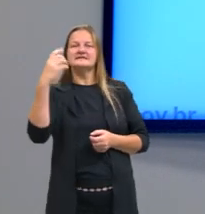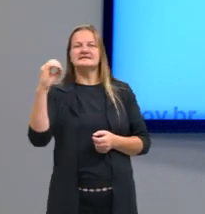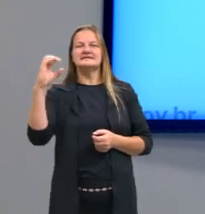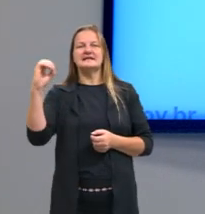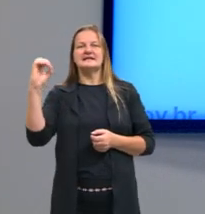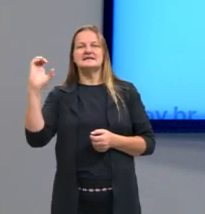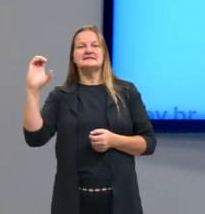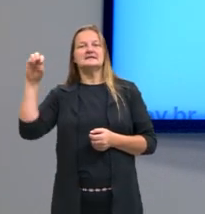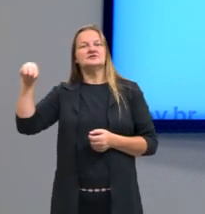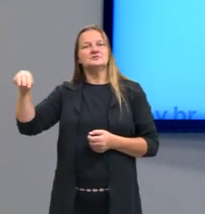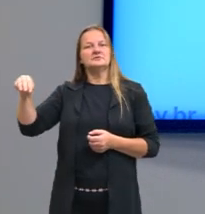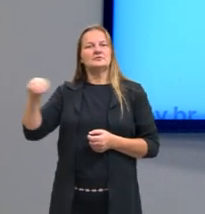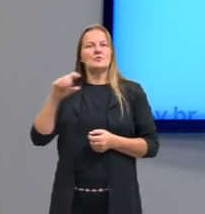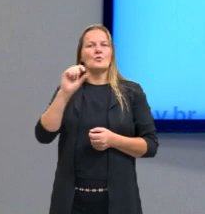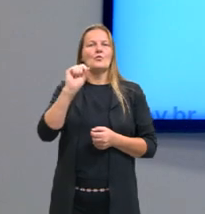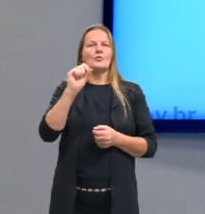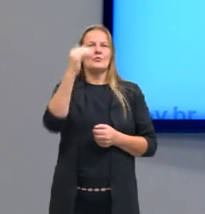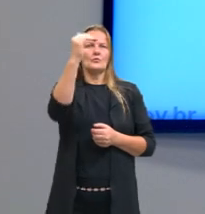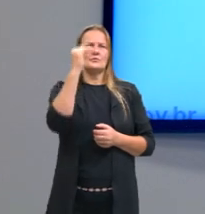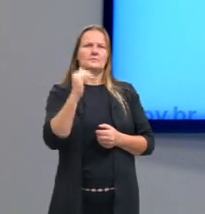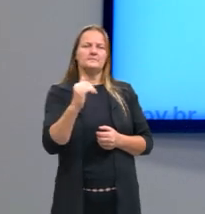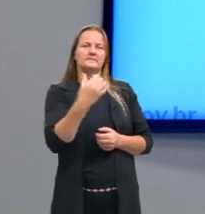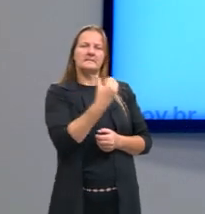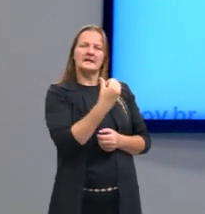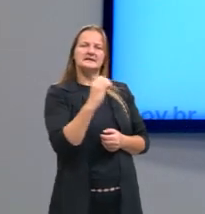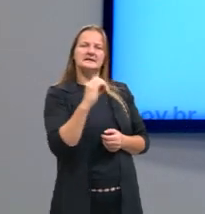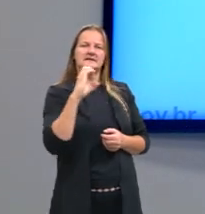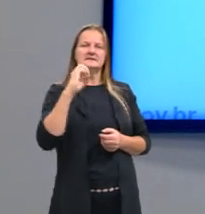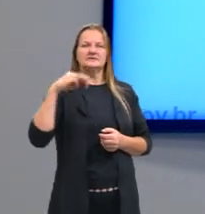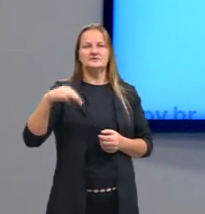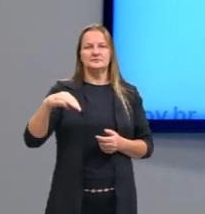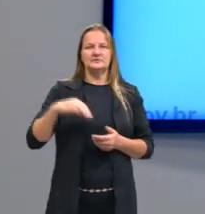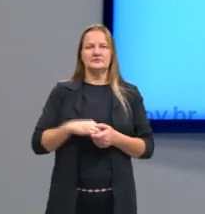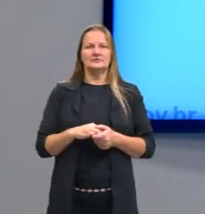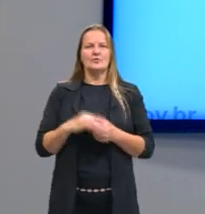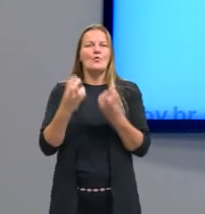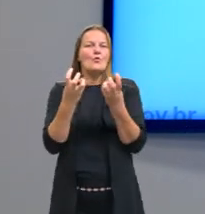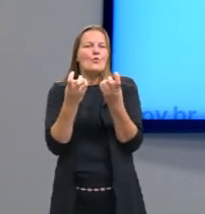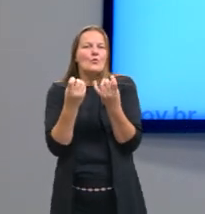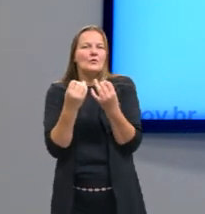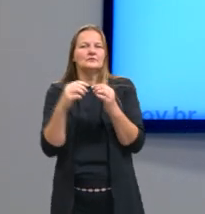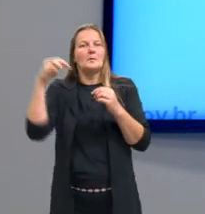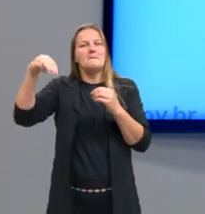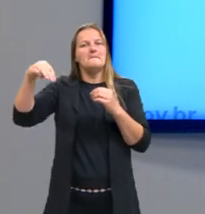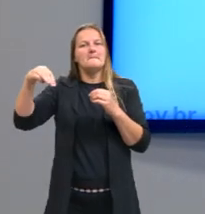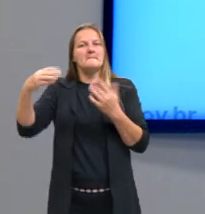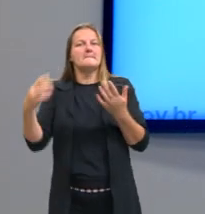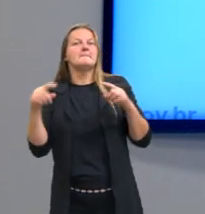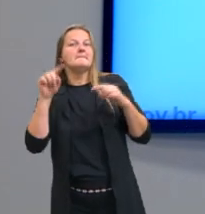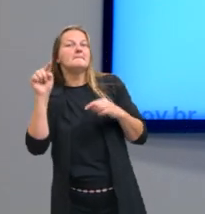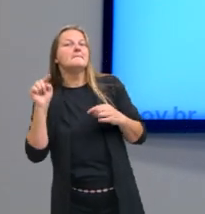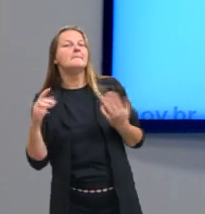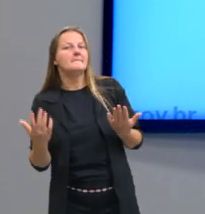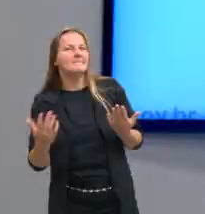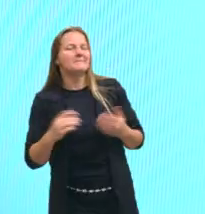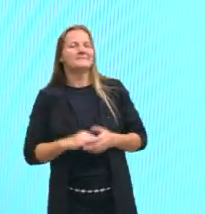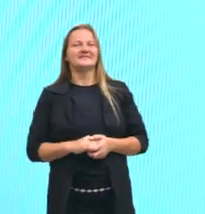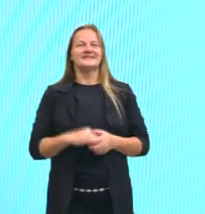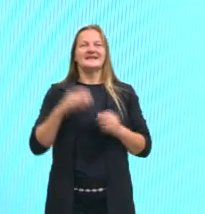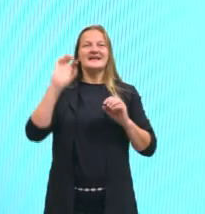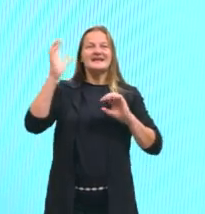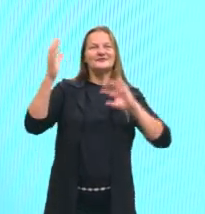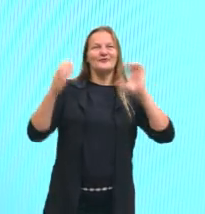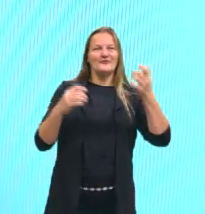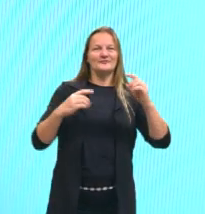quanto que a gente quer converter, 60 centímetros e a quantidade que eu quero saber em metros. A gente resolve aqui essa